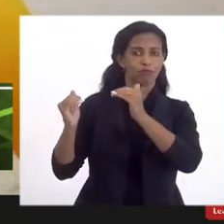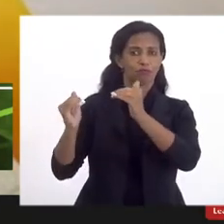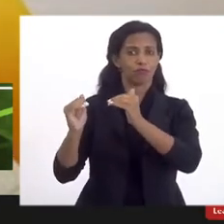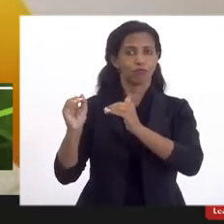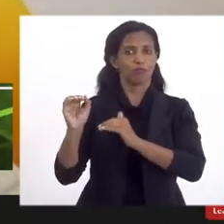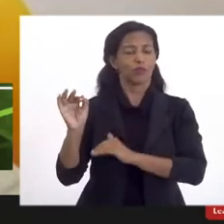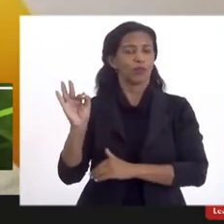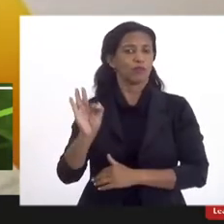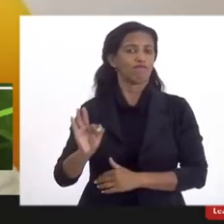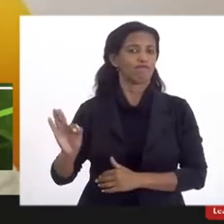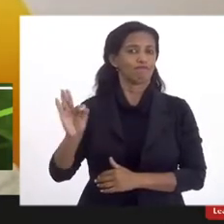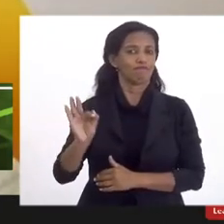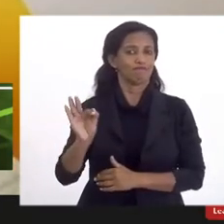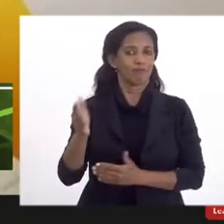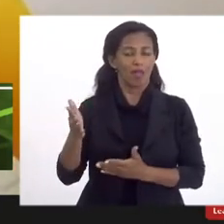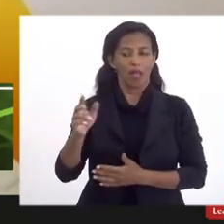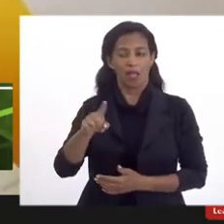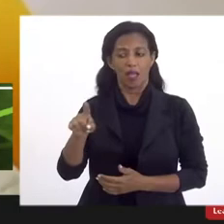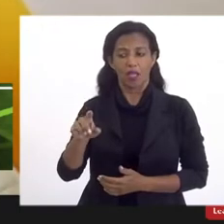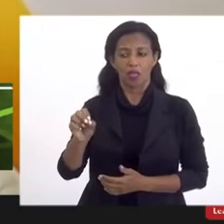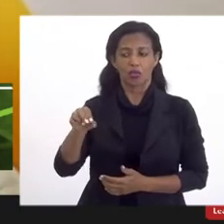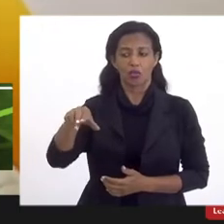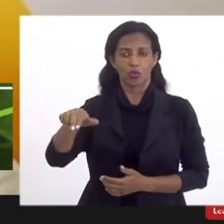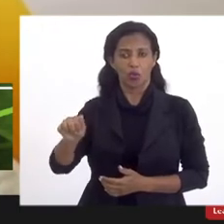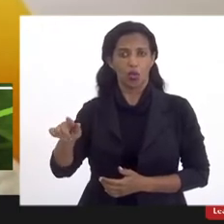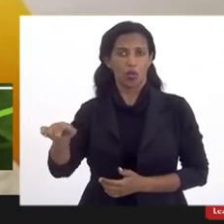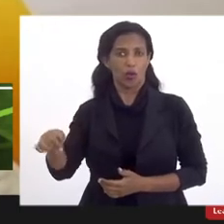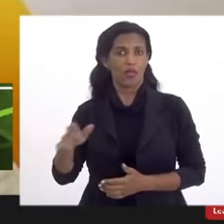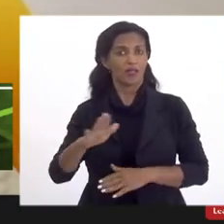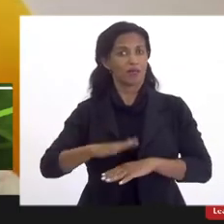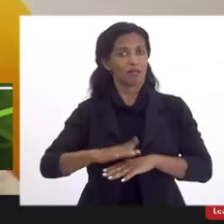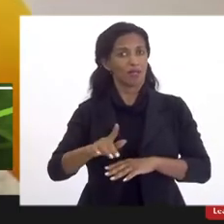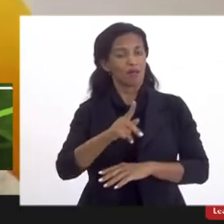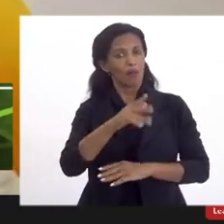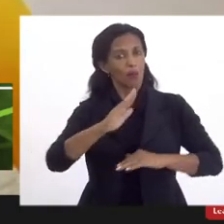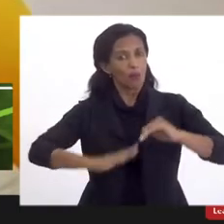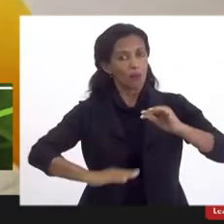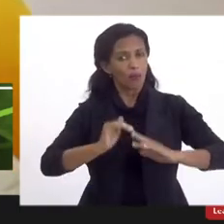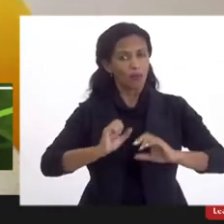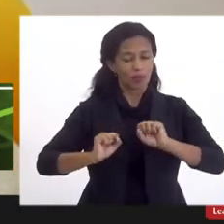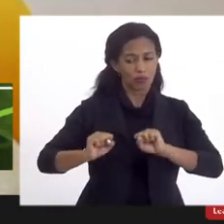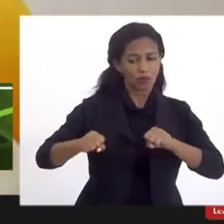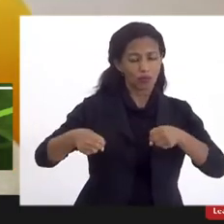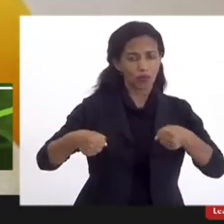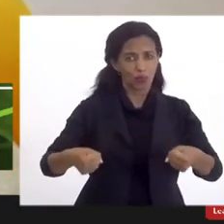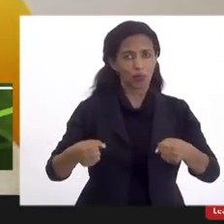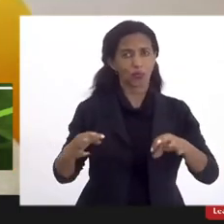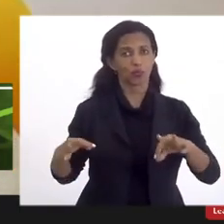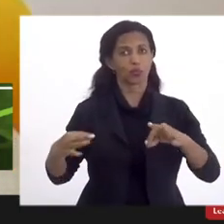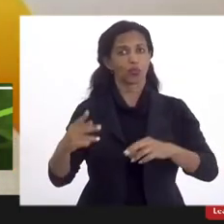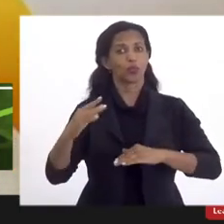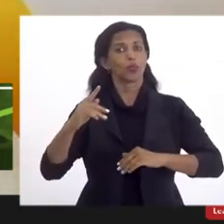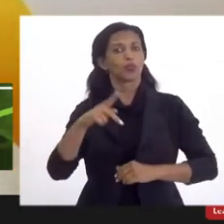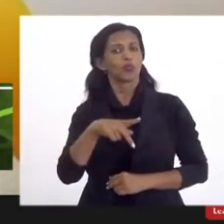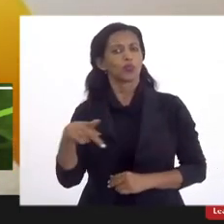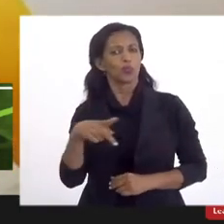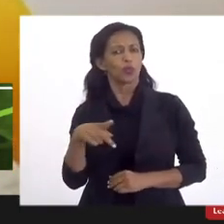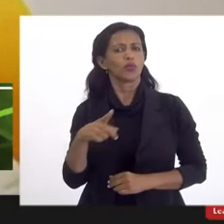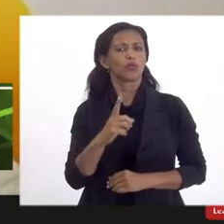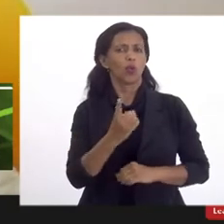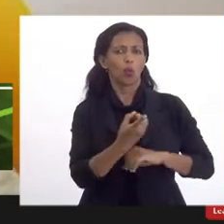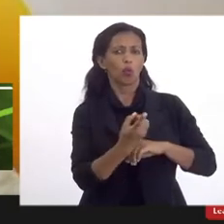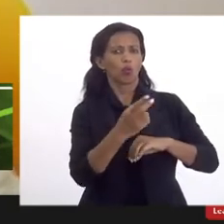Oeste, não obstante o esforço desses profissionais, a qualificação desses profissionais, todos os professores da UESO são doutores